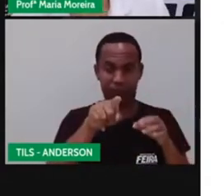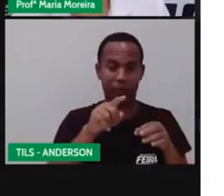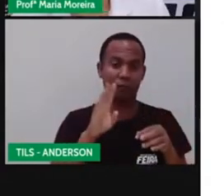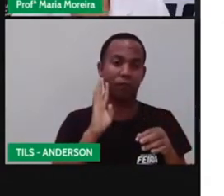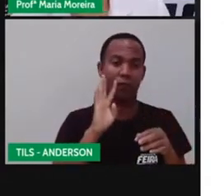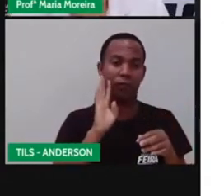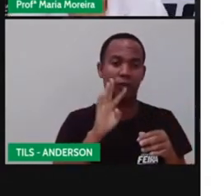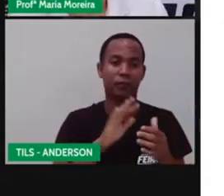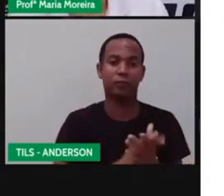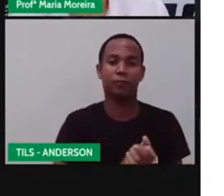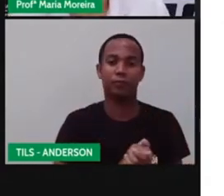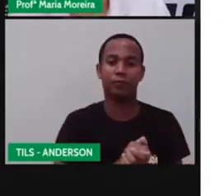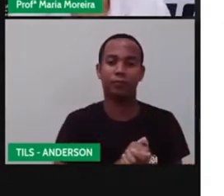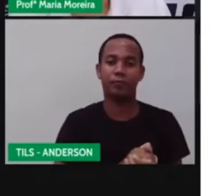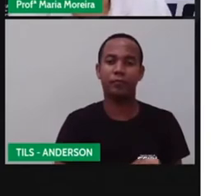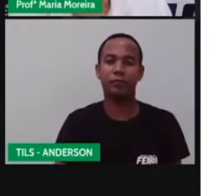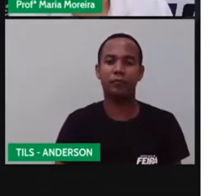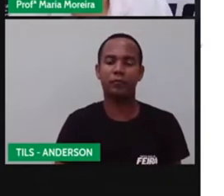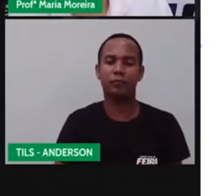Eu tô amando esse tema.